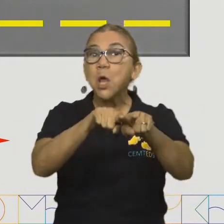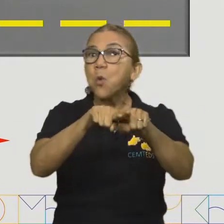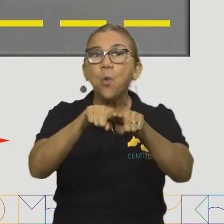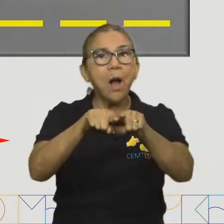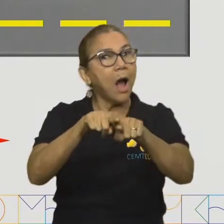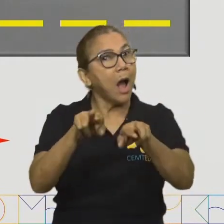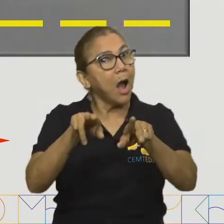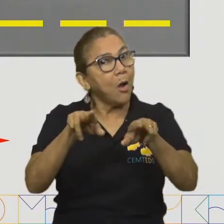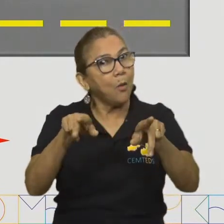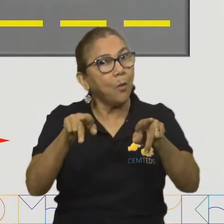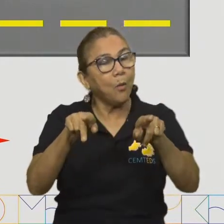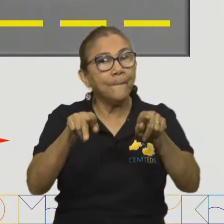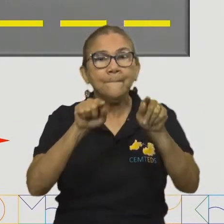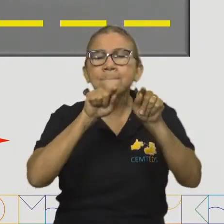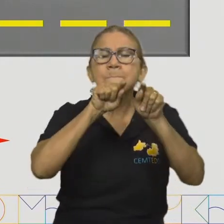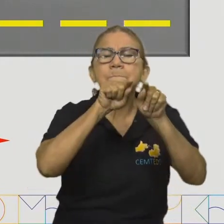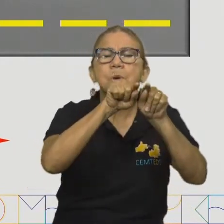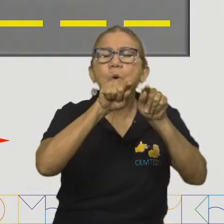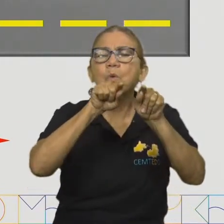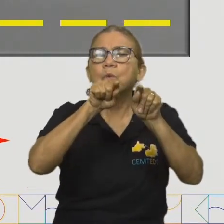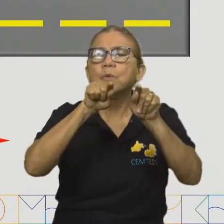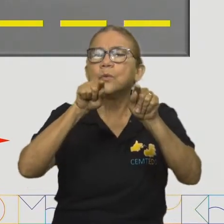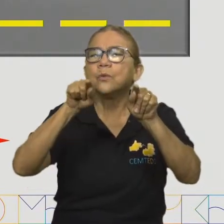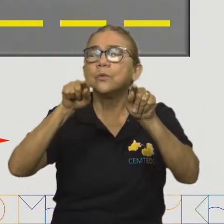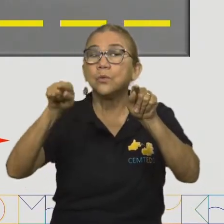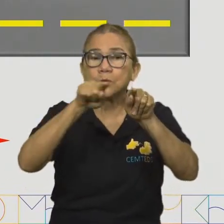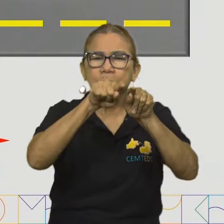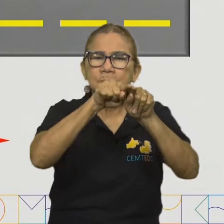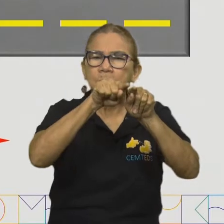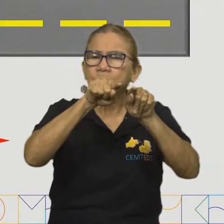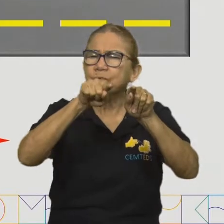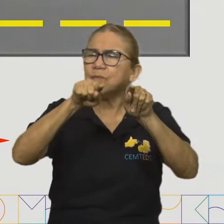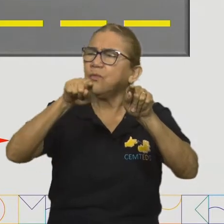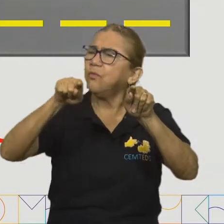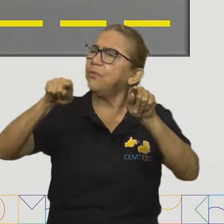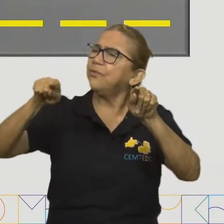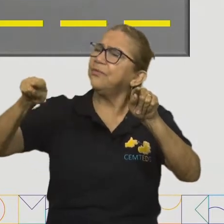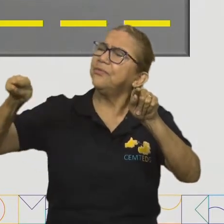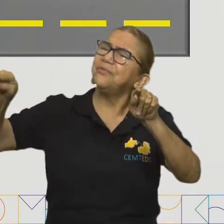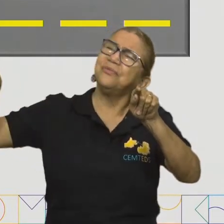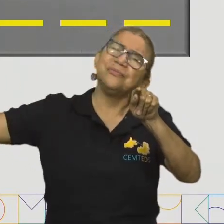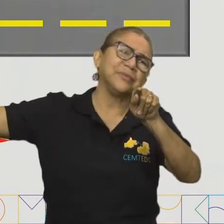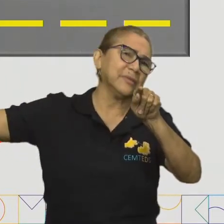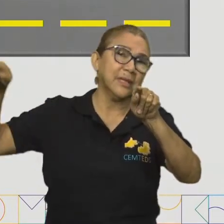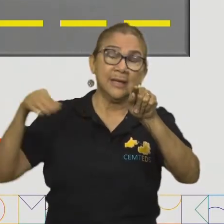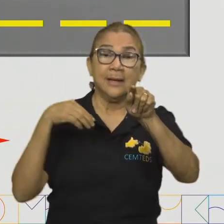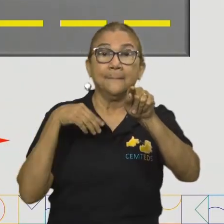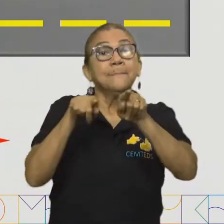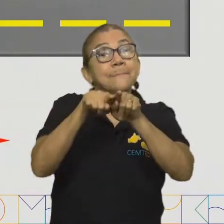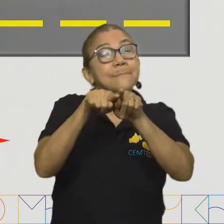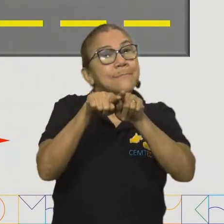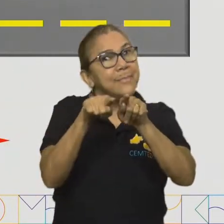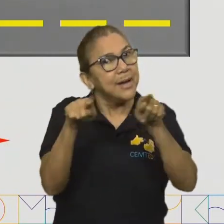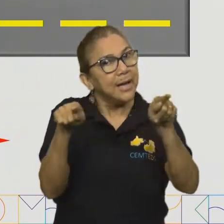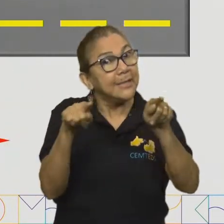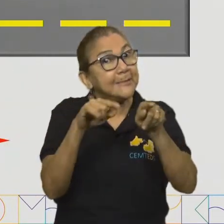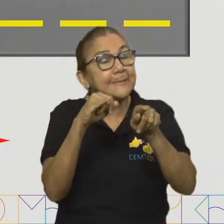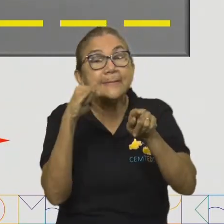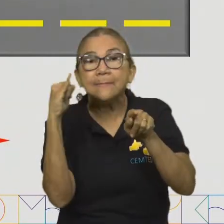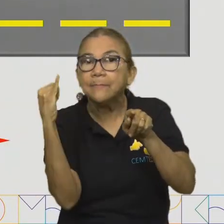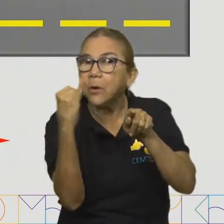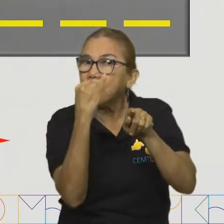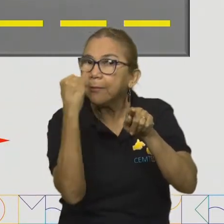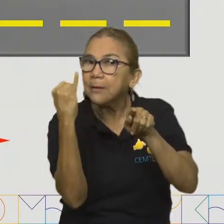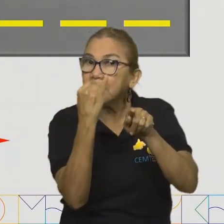Assim funciona com os pontos em uma reta. São infinitos pontos, como eu disse. Porém,